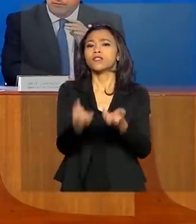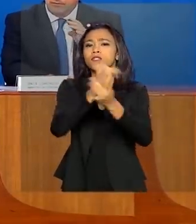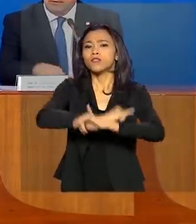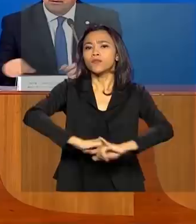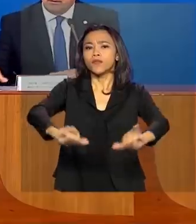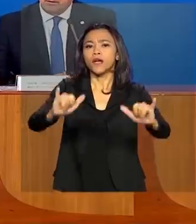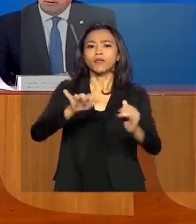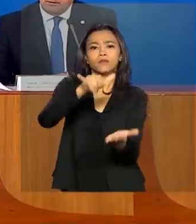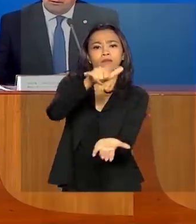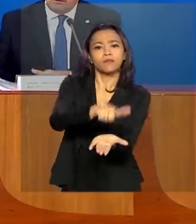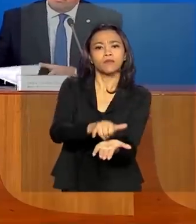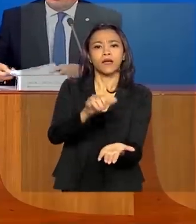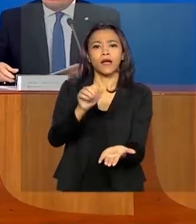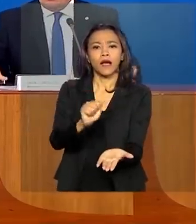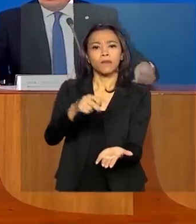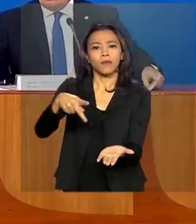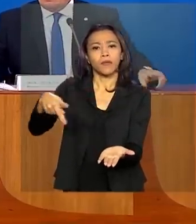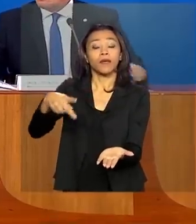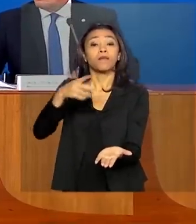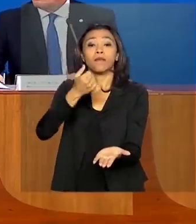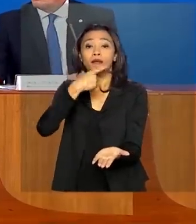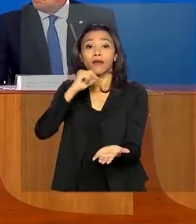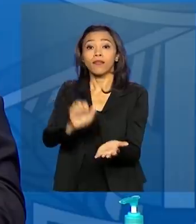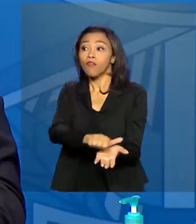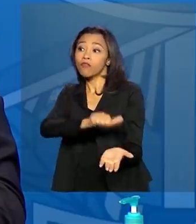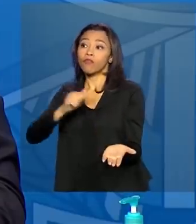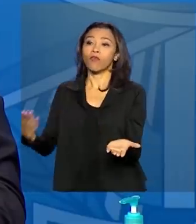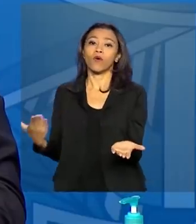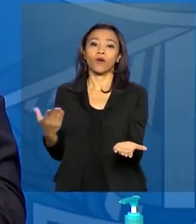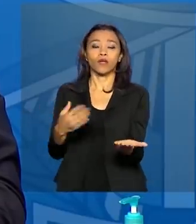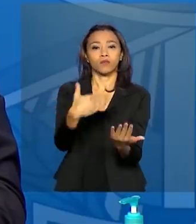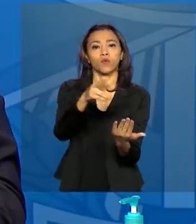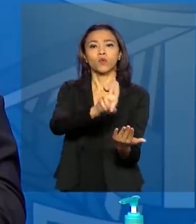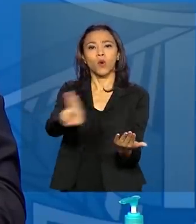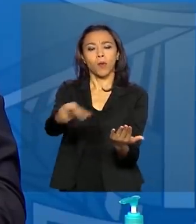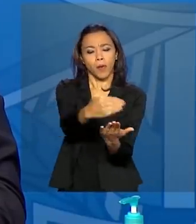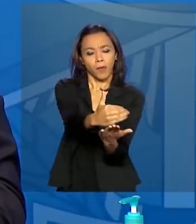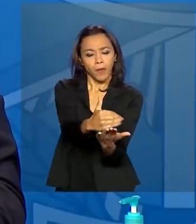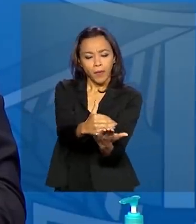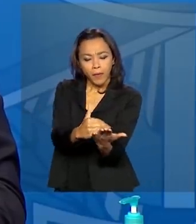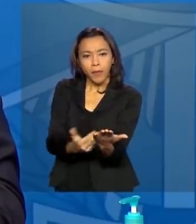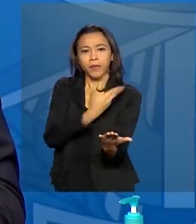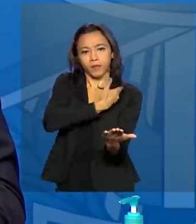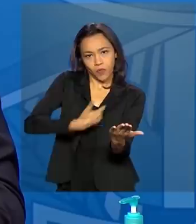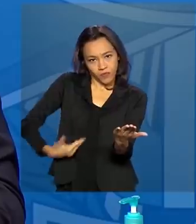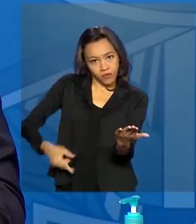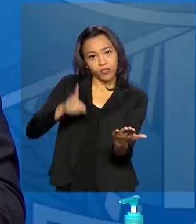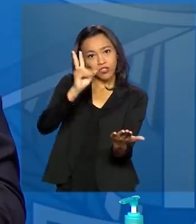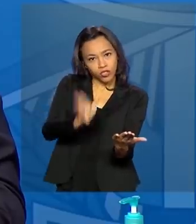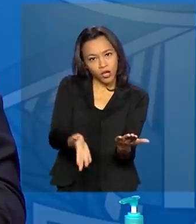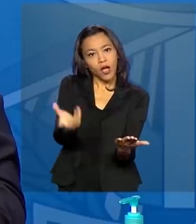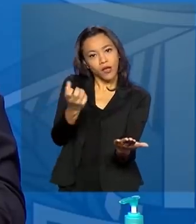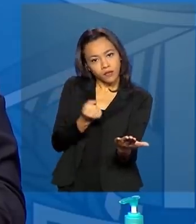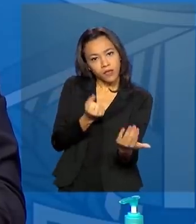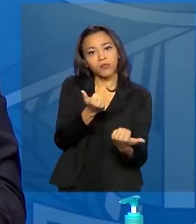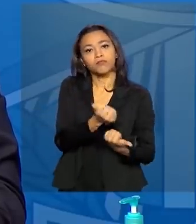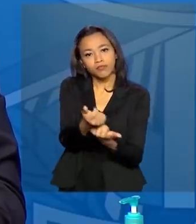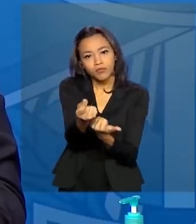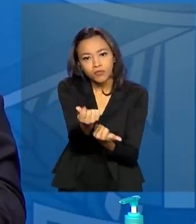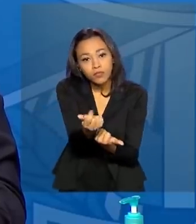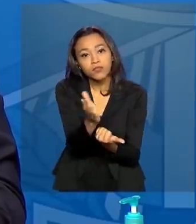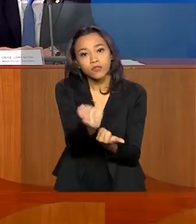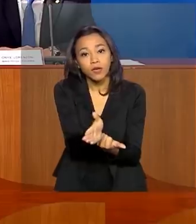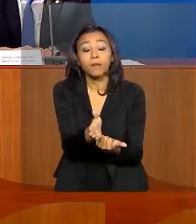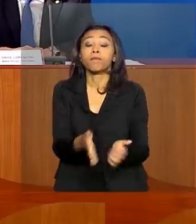para registrar quem está fora do Cadastro Único e pode receber o auxílio emergencial do governo. A